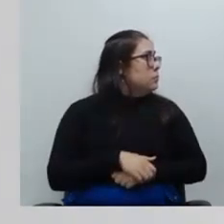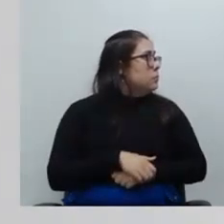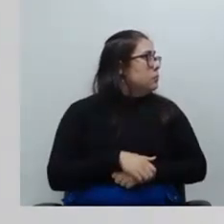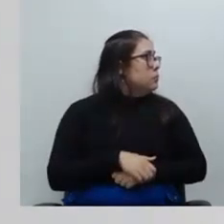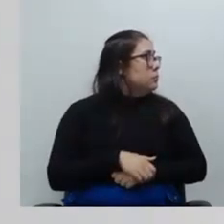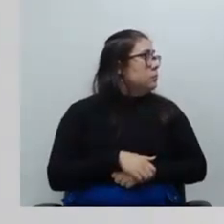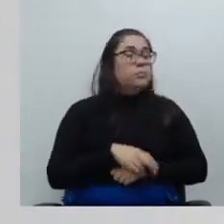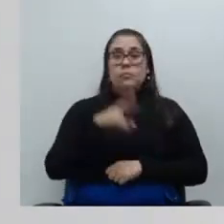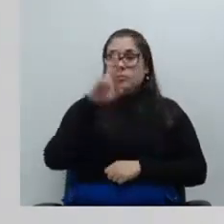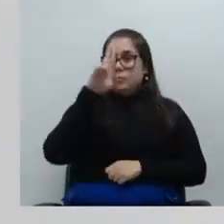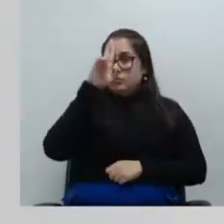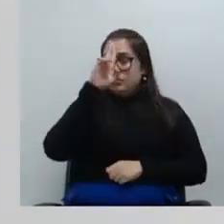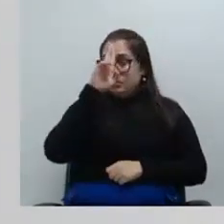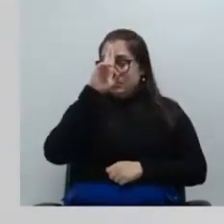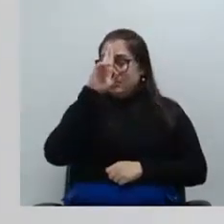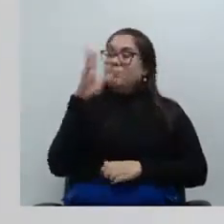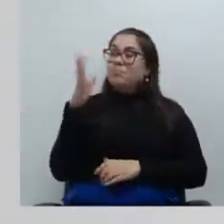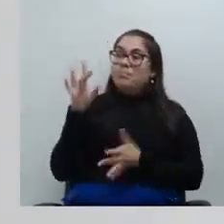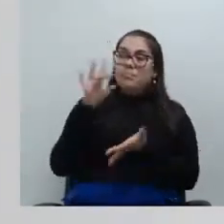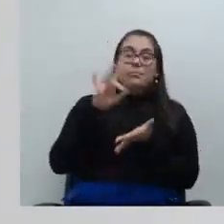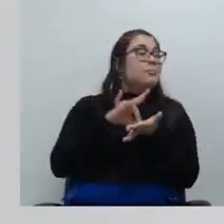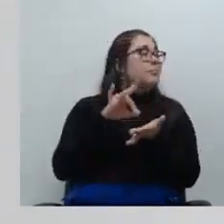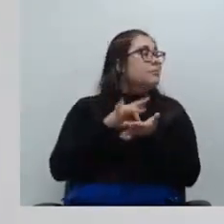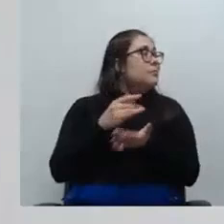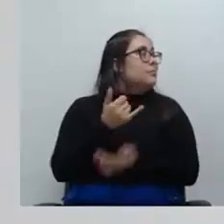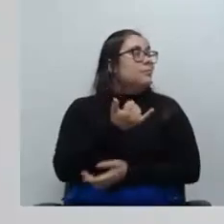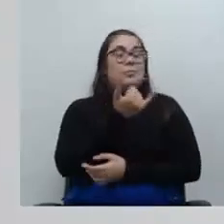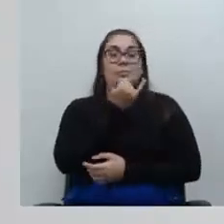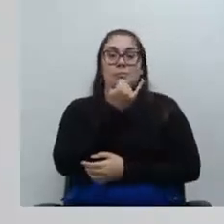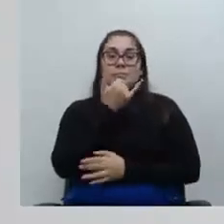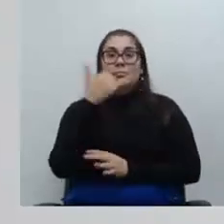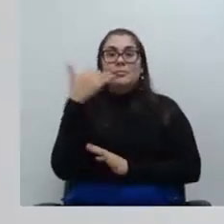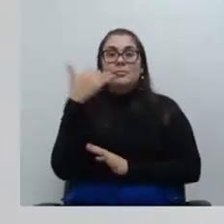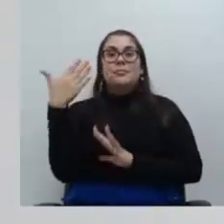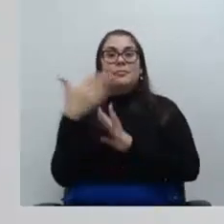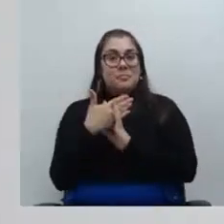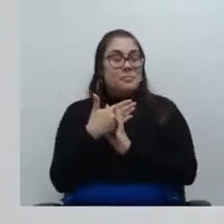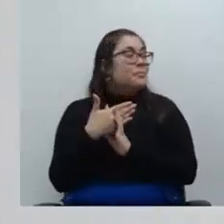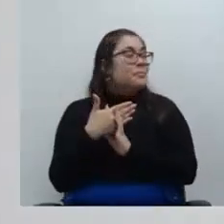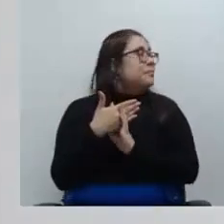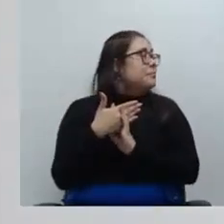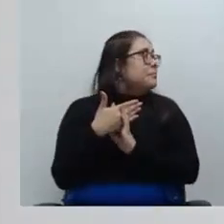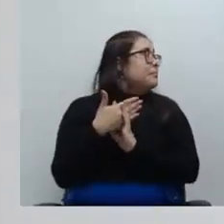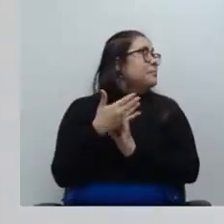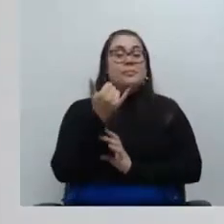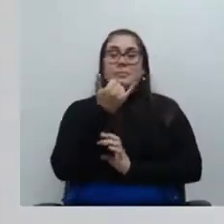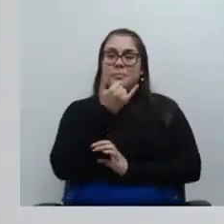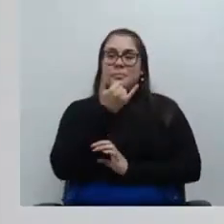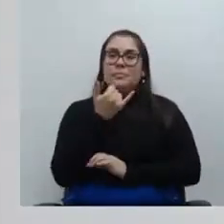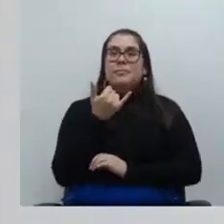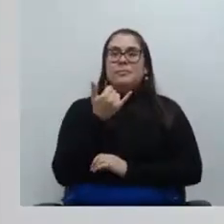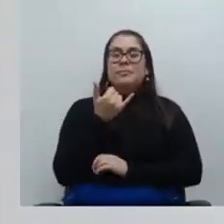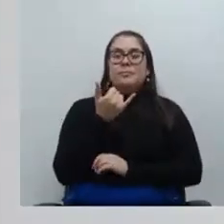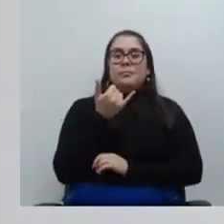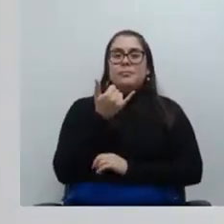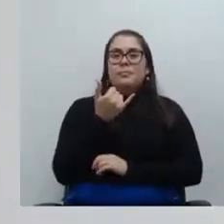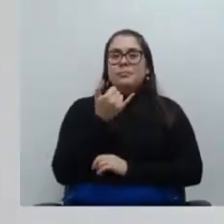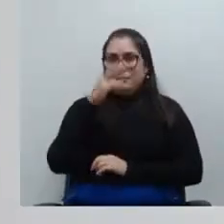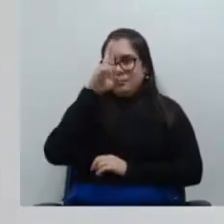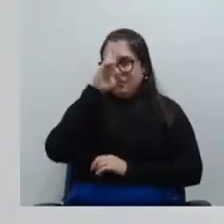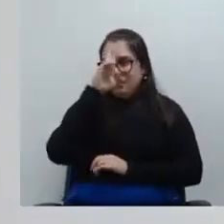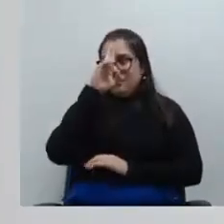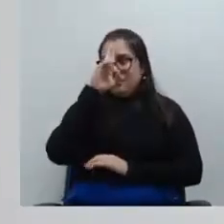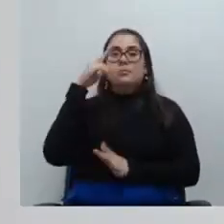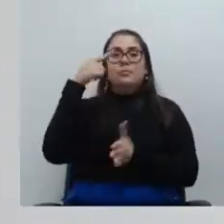são meio-dia é verdade eu nem vi desculpa conselheira você tem toda a razão não desculpa claro gente então vamos